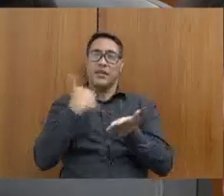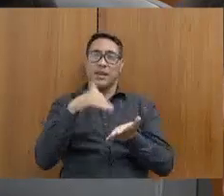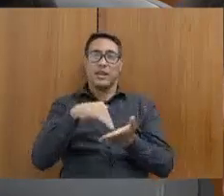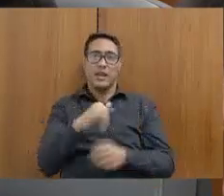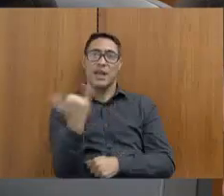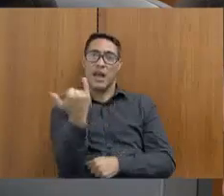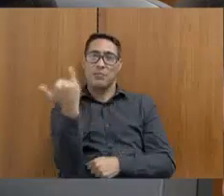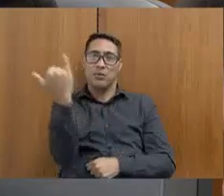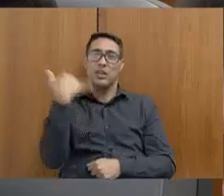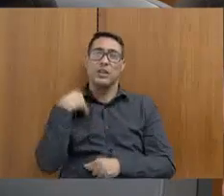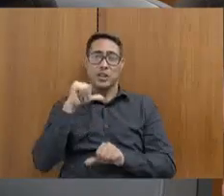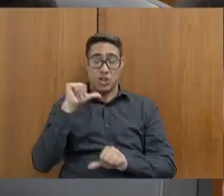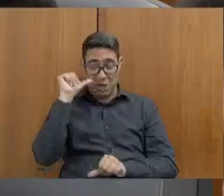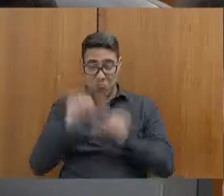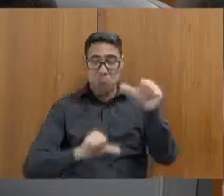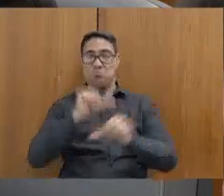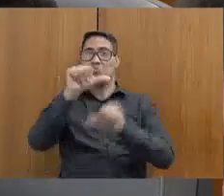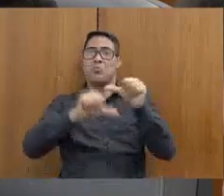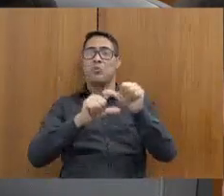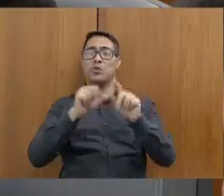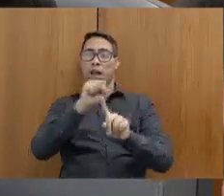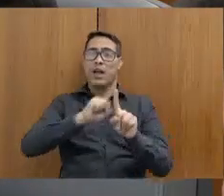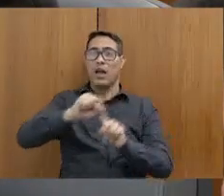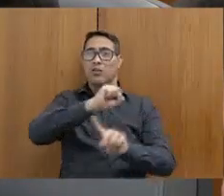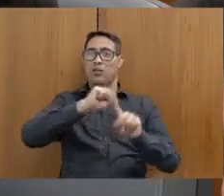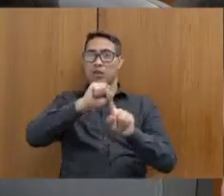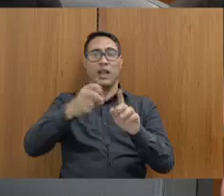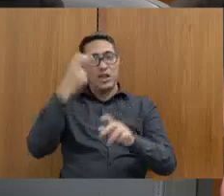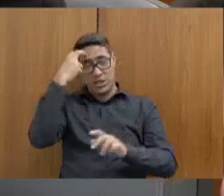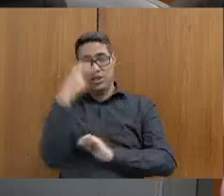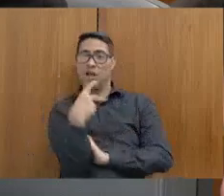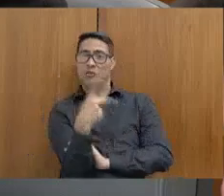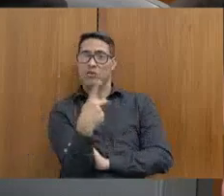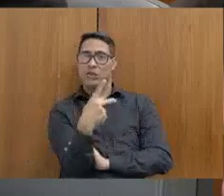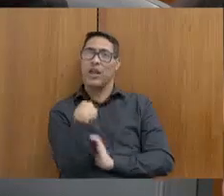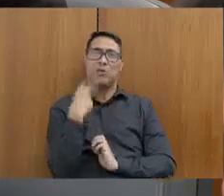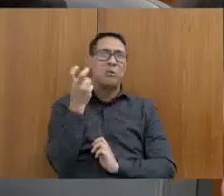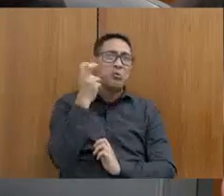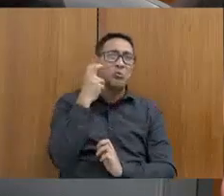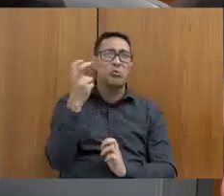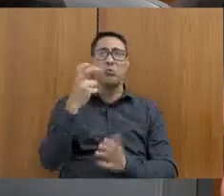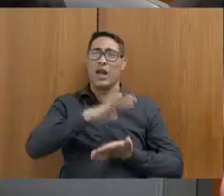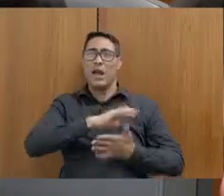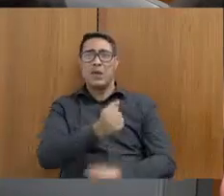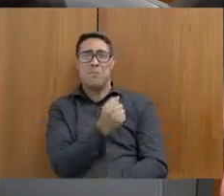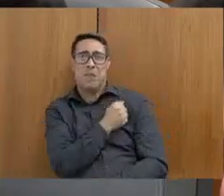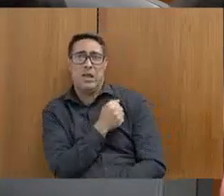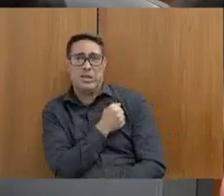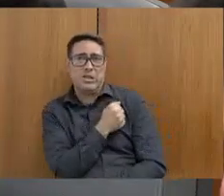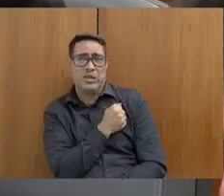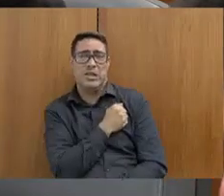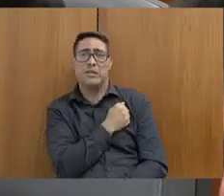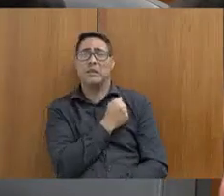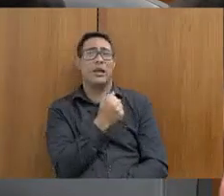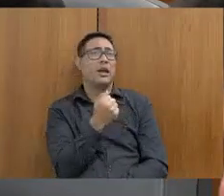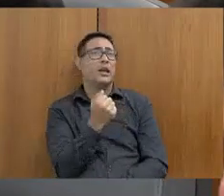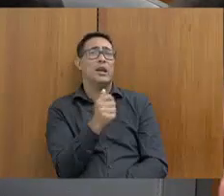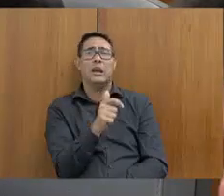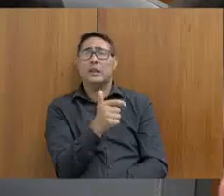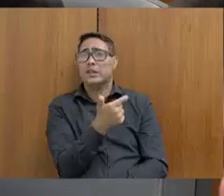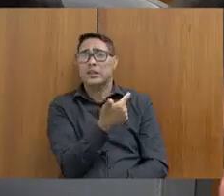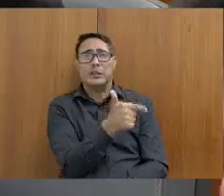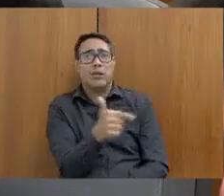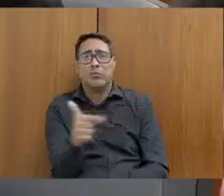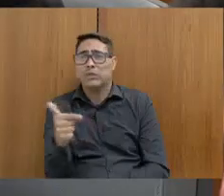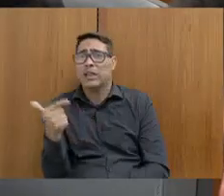mudar a versão da sociedade no que diz respeito à sua cultura, uma cultura, muitas vezes, machista, muitas vezes, que não tem, assim, não tem, na verdade,